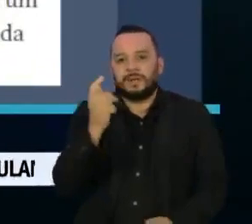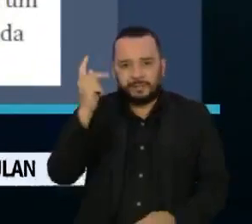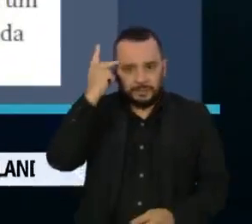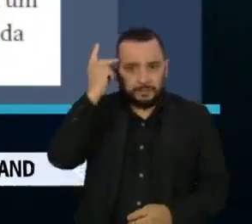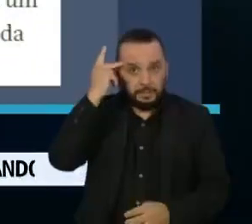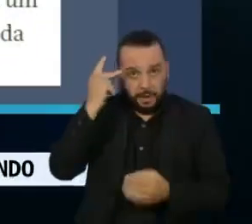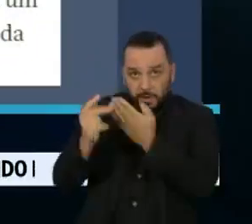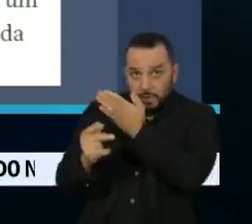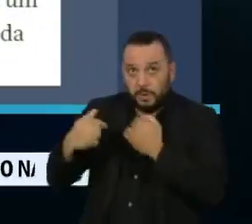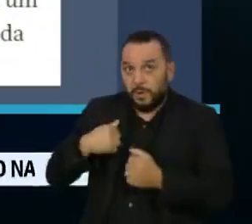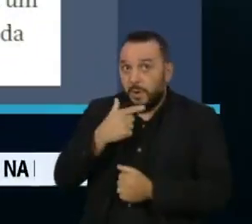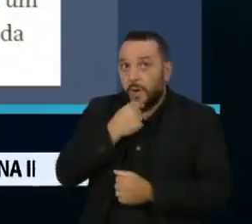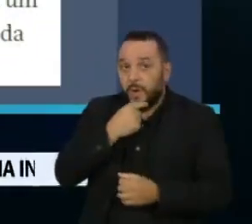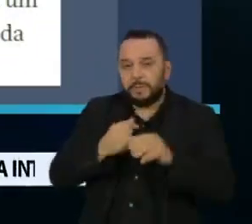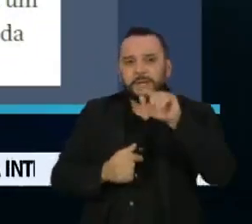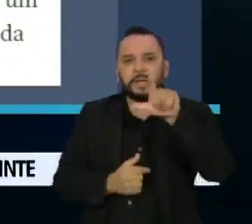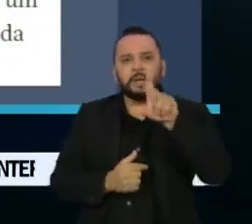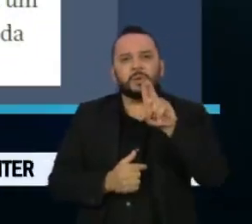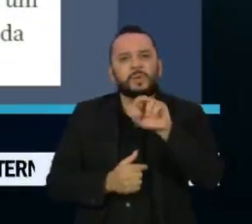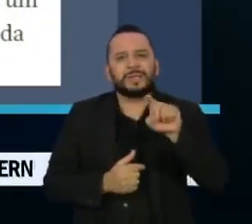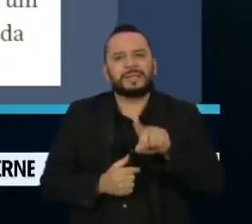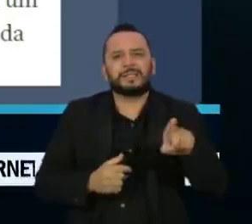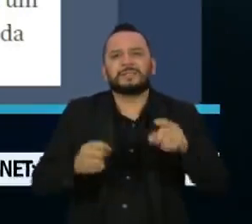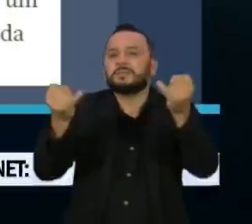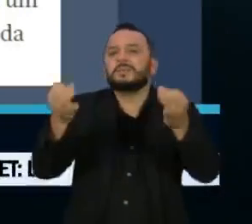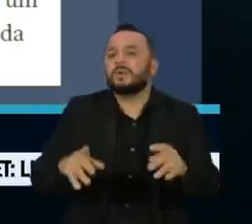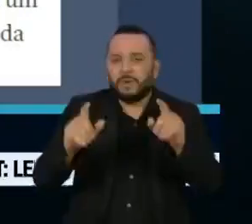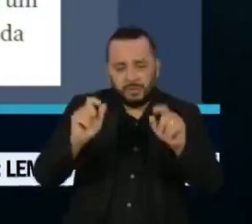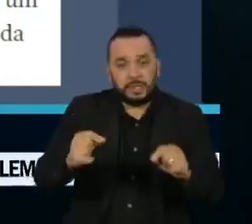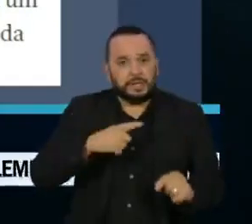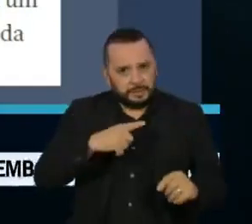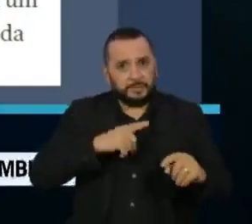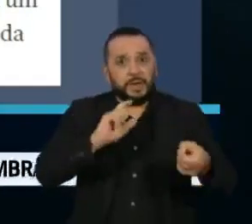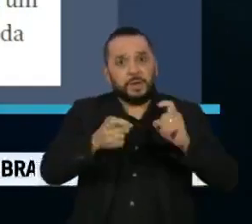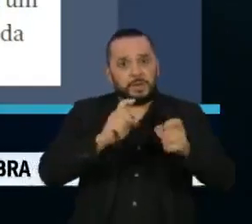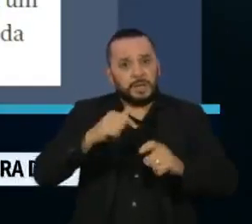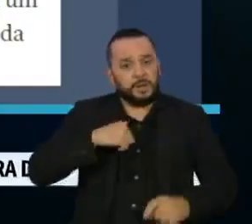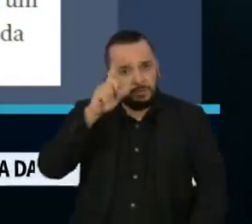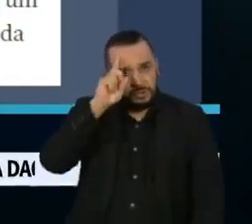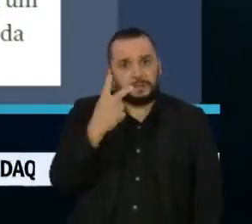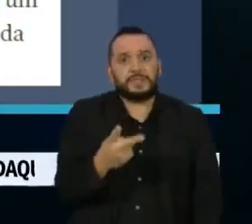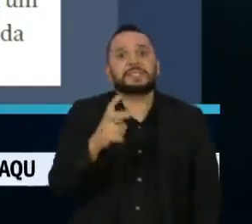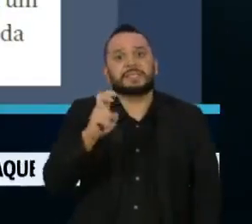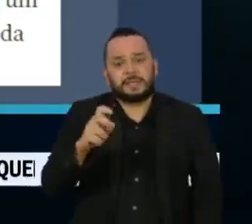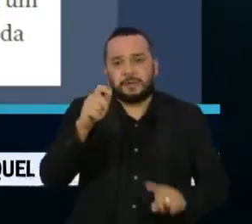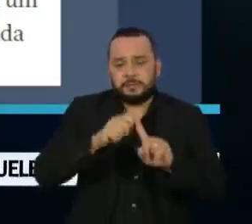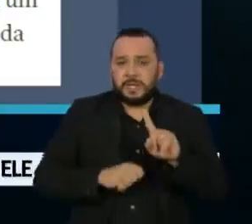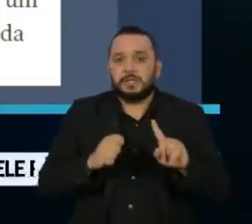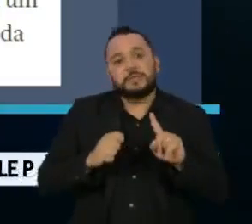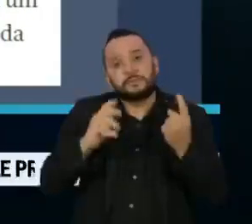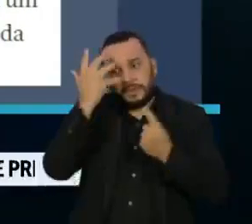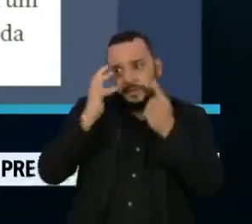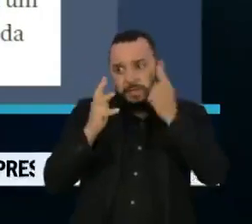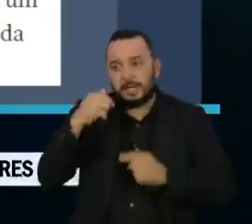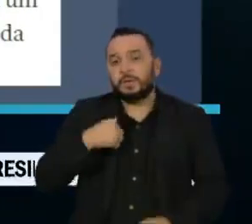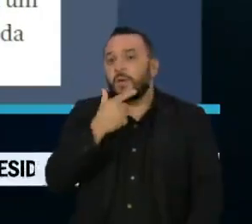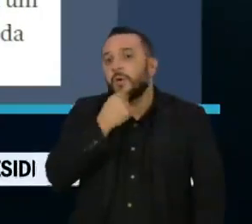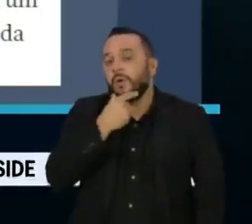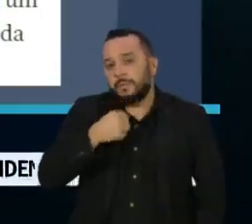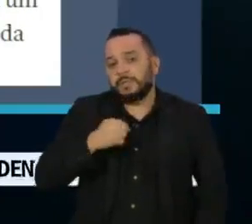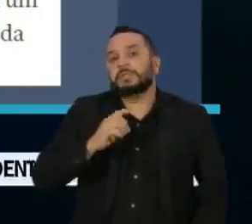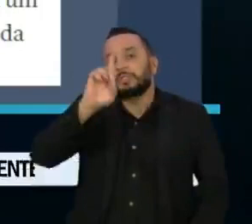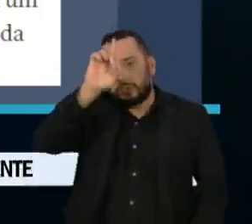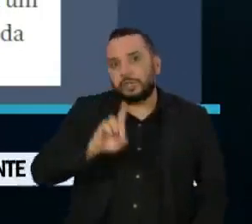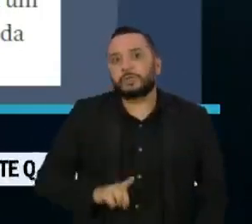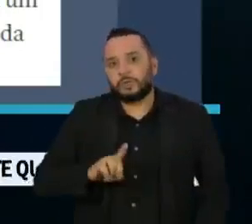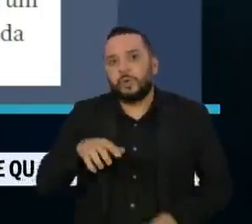empresa Luiz Paulo Dominguete afirmou que, numa reunião no dia 25 de fevereiro, o então diretor de logística